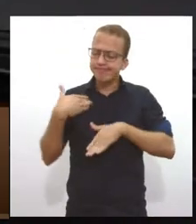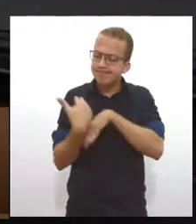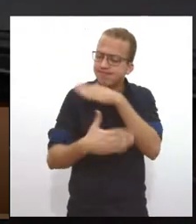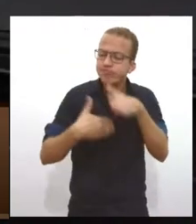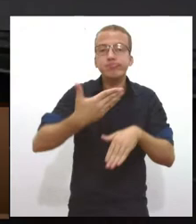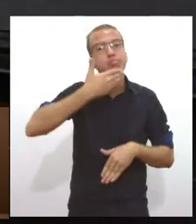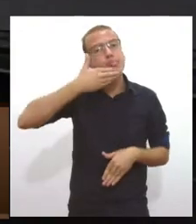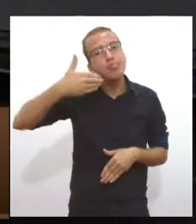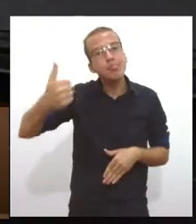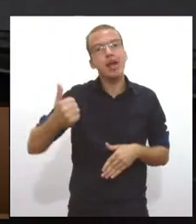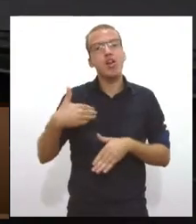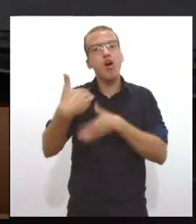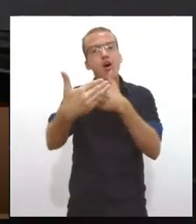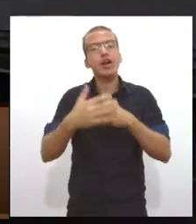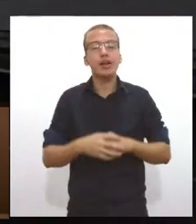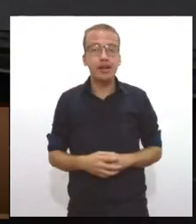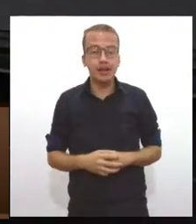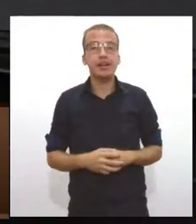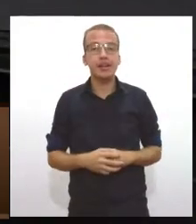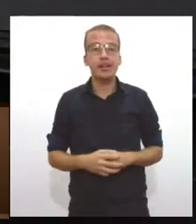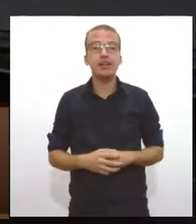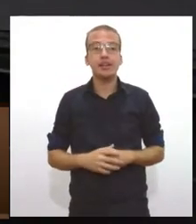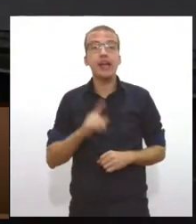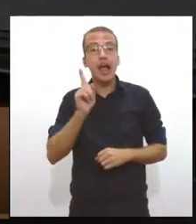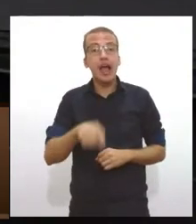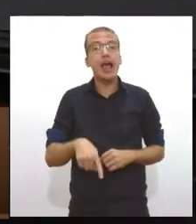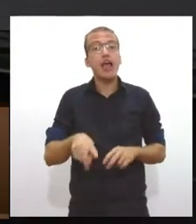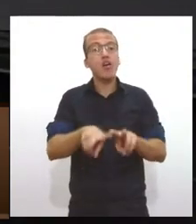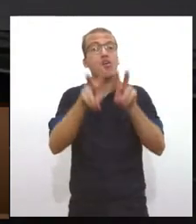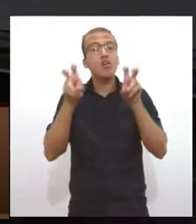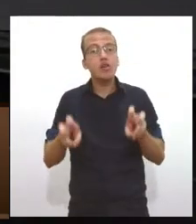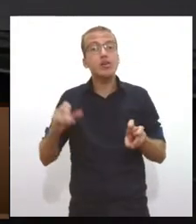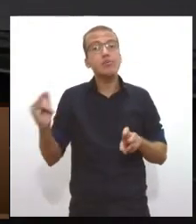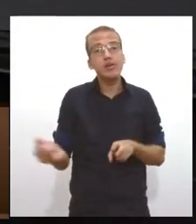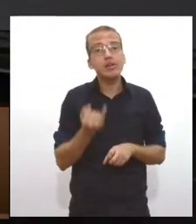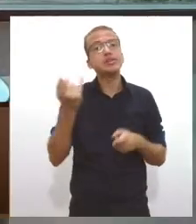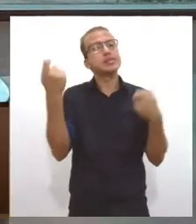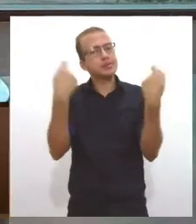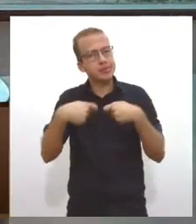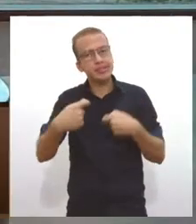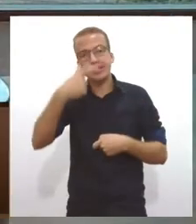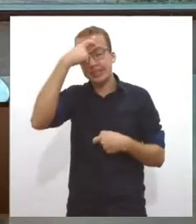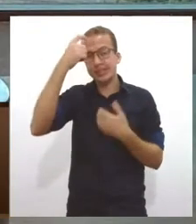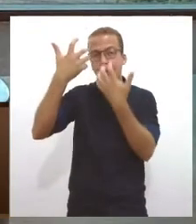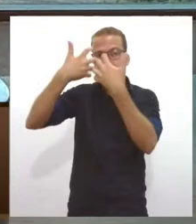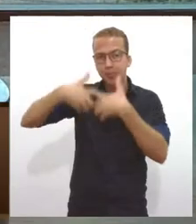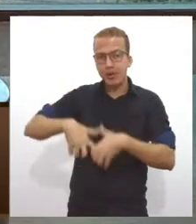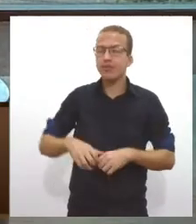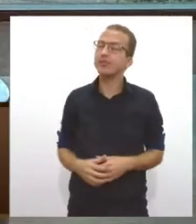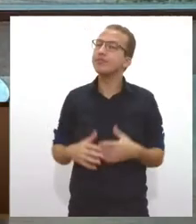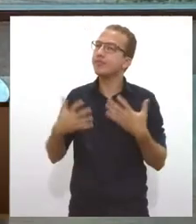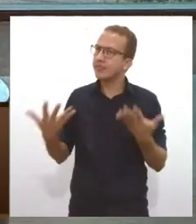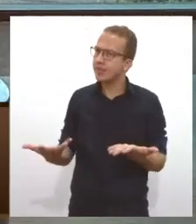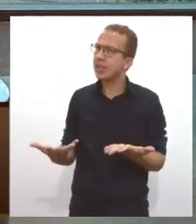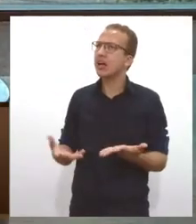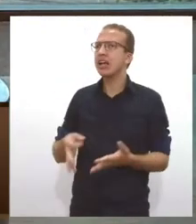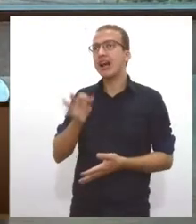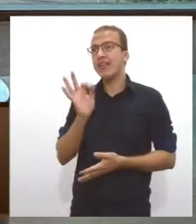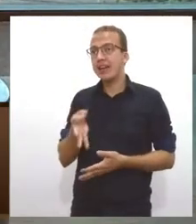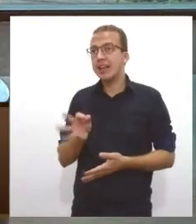essa... Essas são questões importantes que a gente tem que levar em consideração. Professor, na verdade, tudo gira em torno da